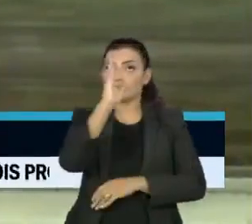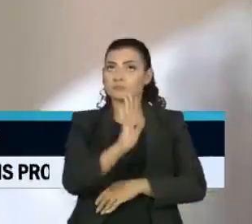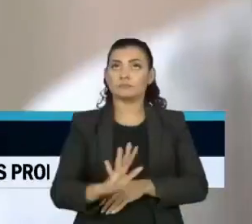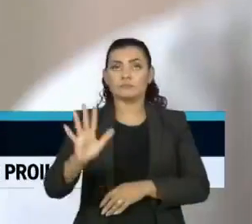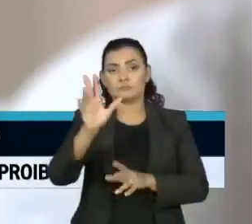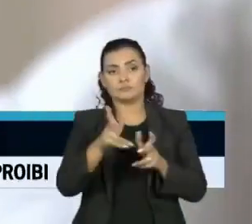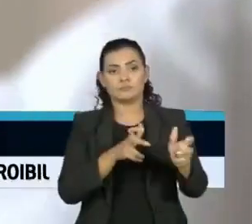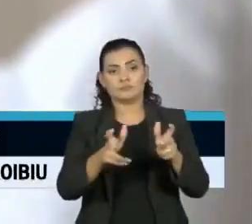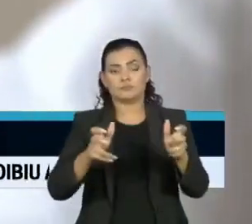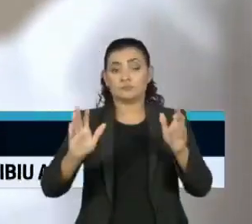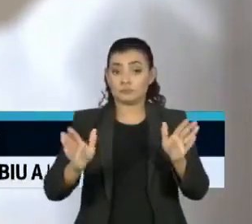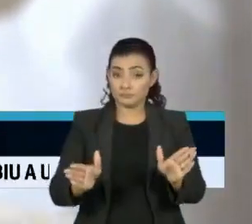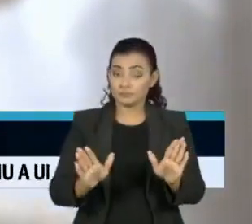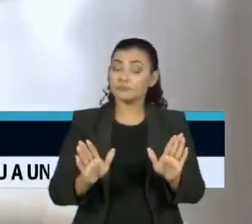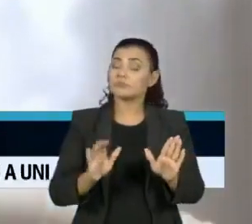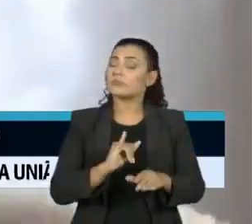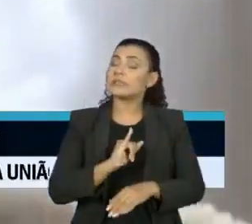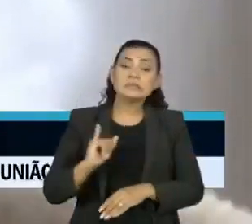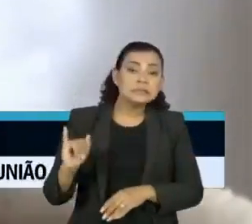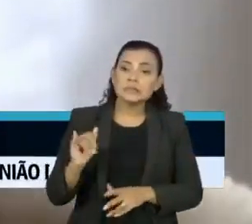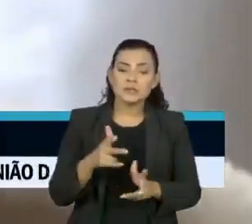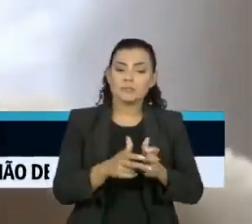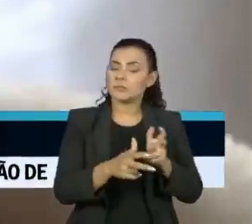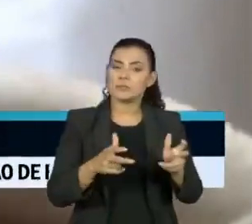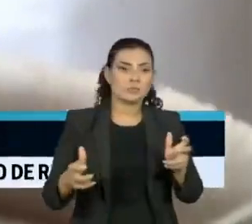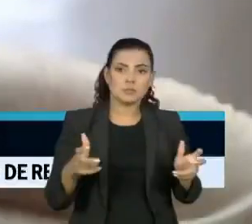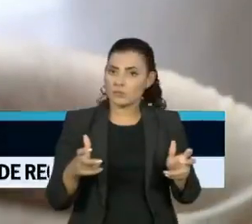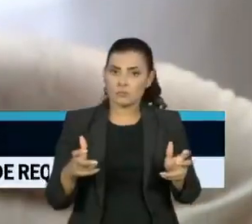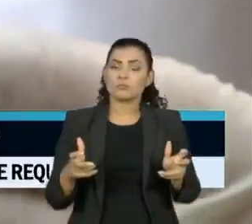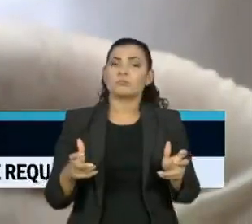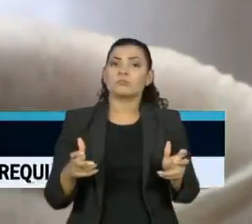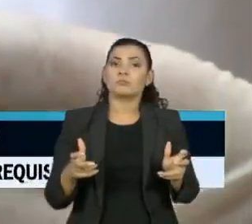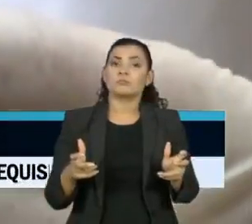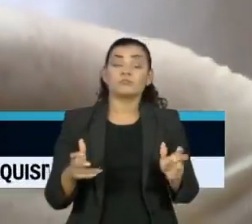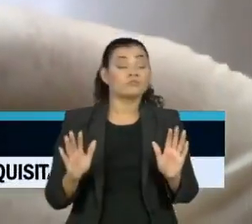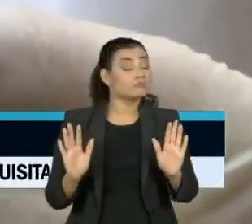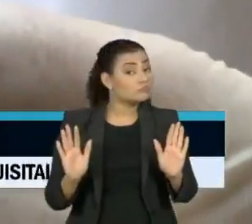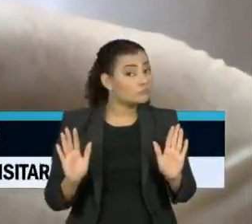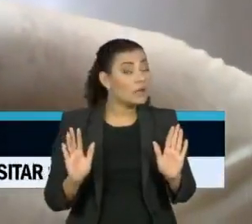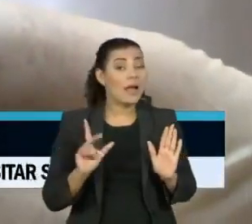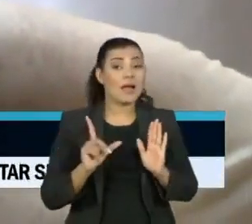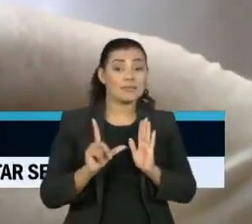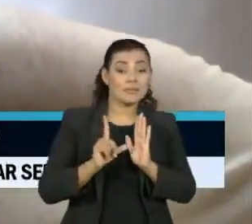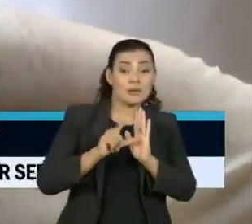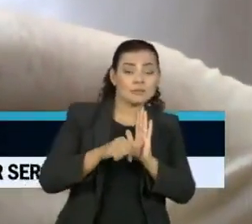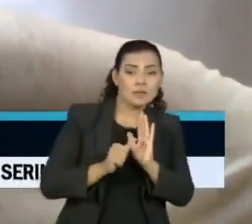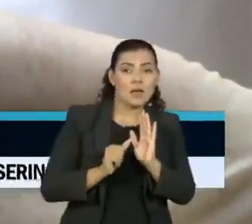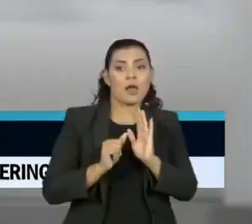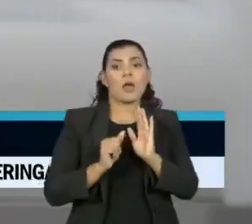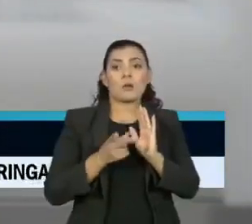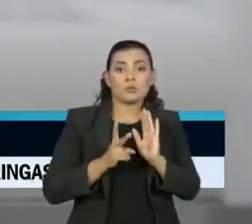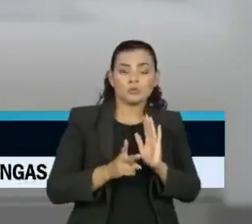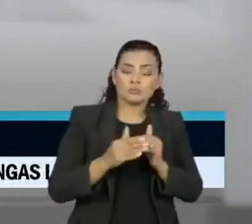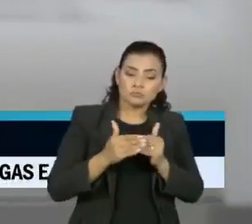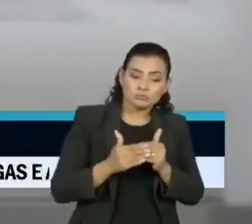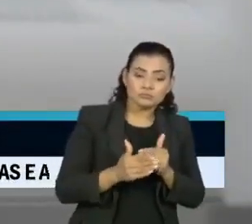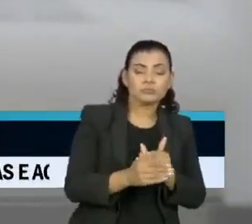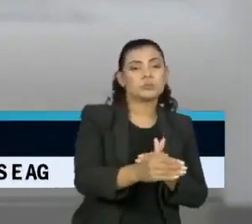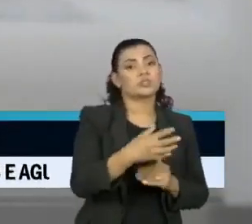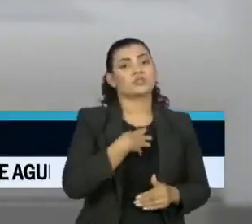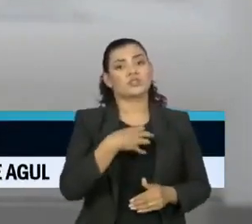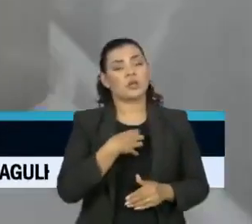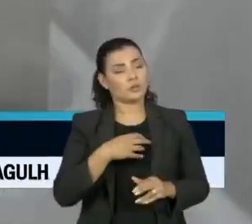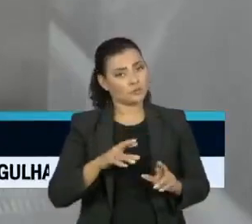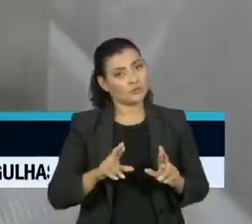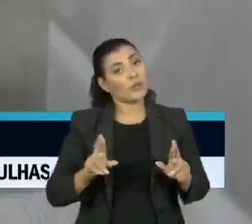de Imunização. Mas caso essa imunização, se a trase seja mantida de uma forma,